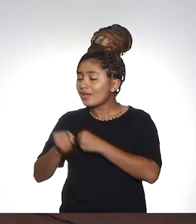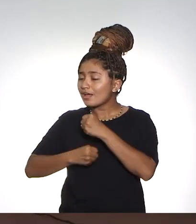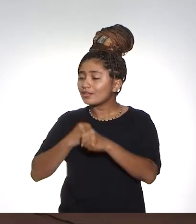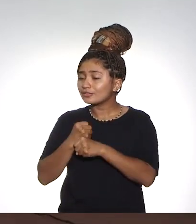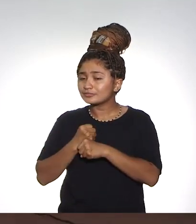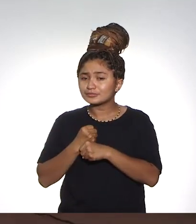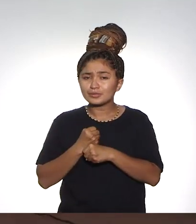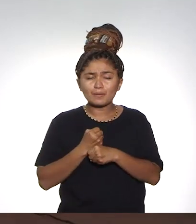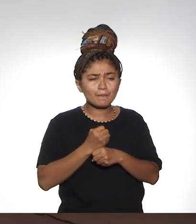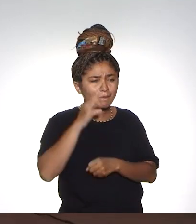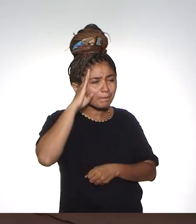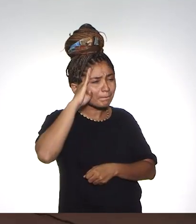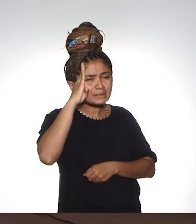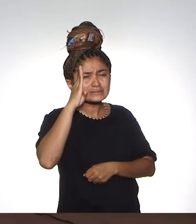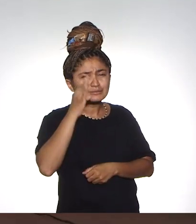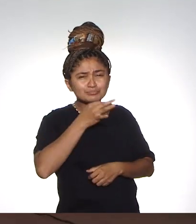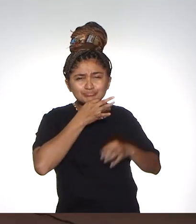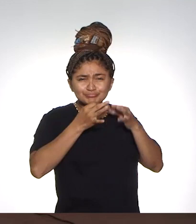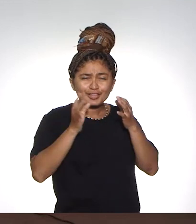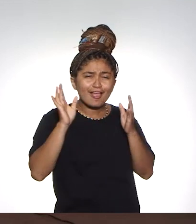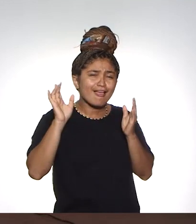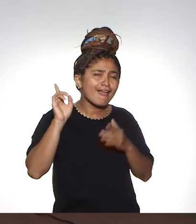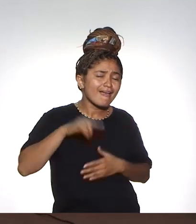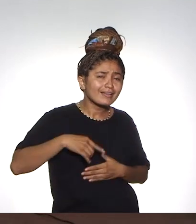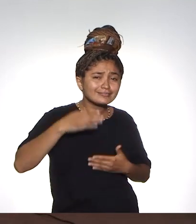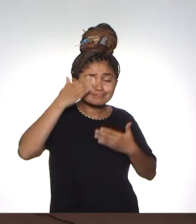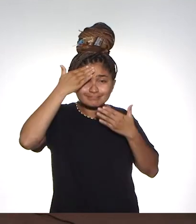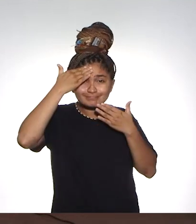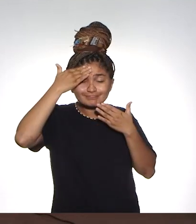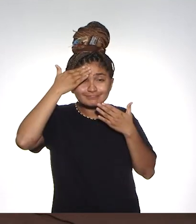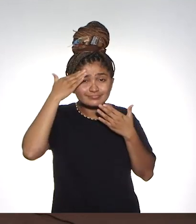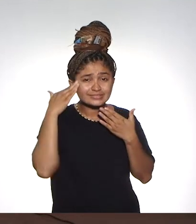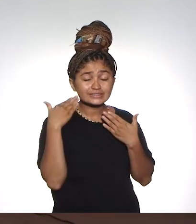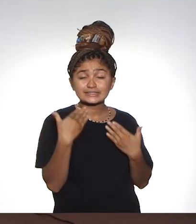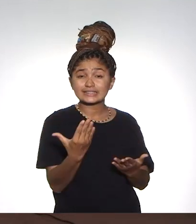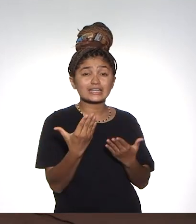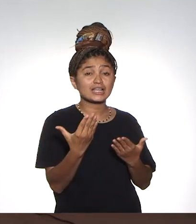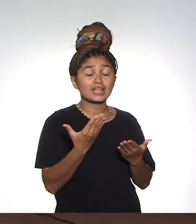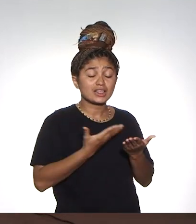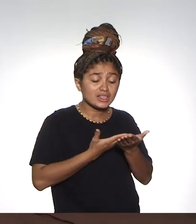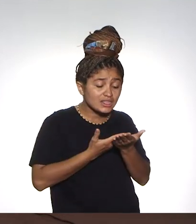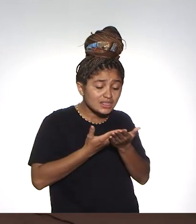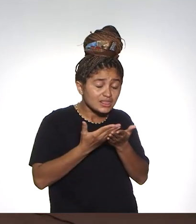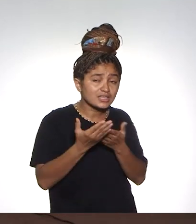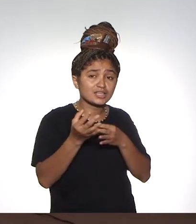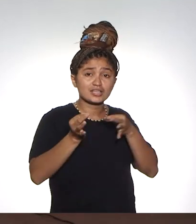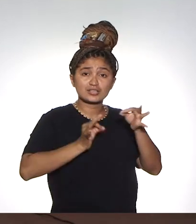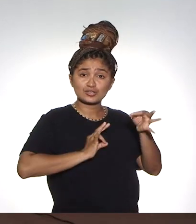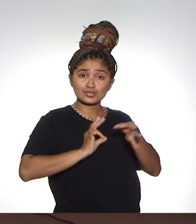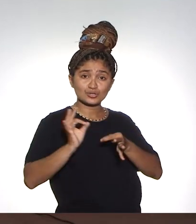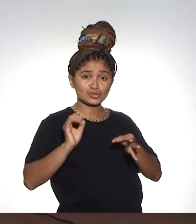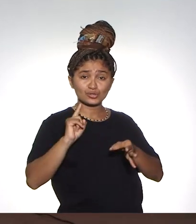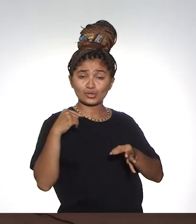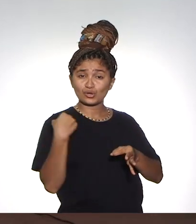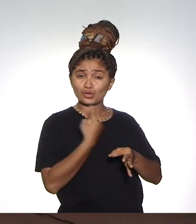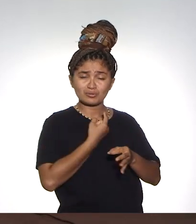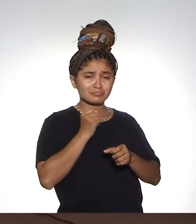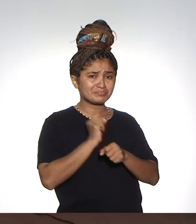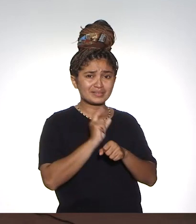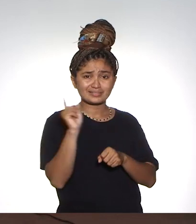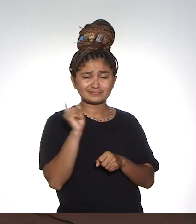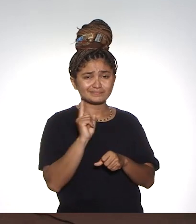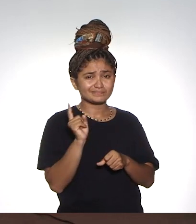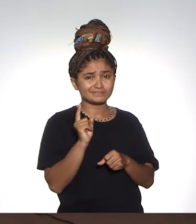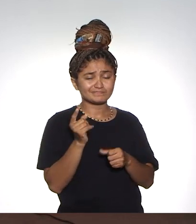Eu acho que a mensagem principal é agradecimento. Quando nós começamos a nossa gestão, nós não